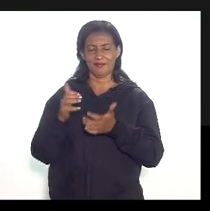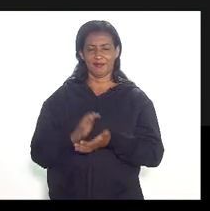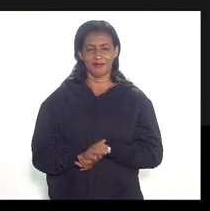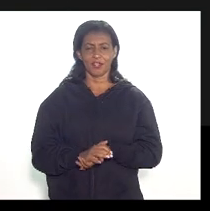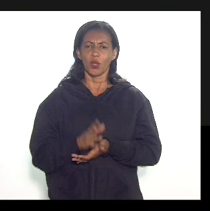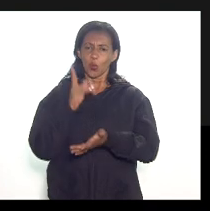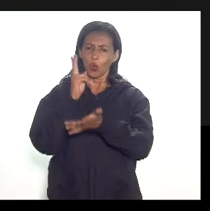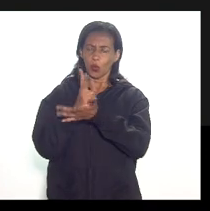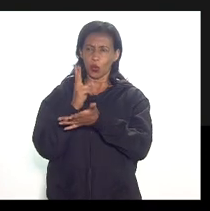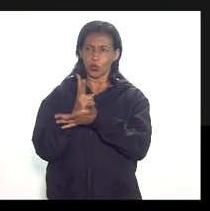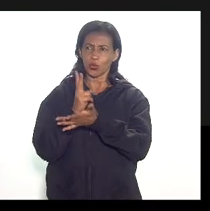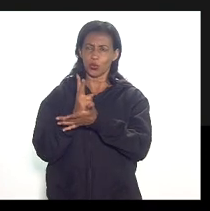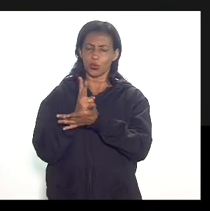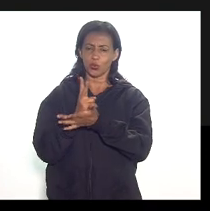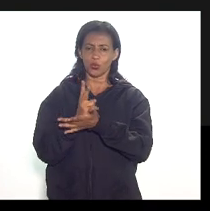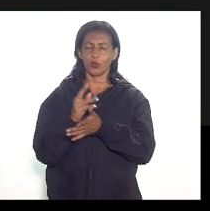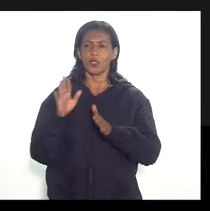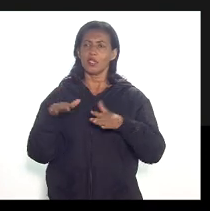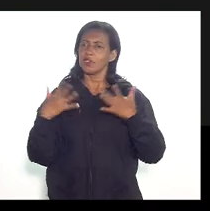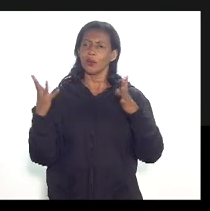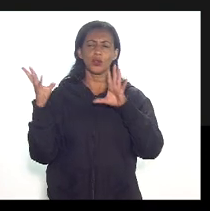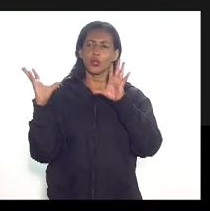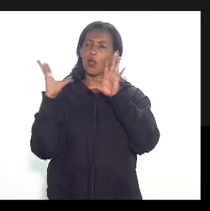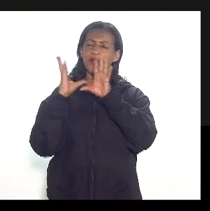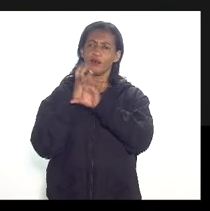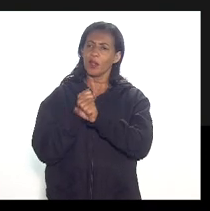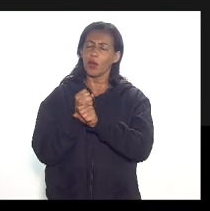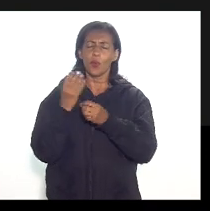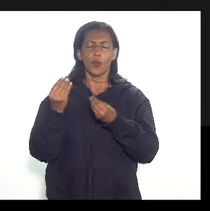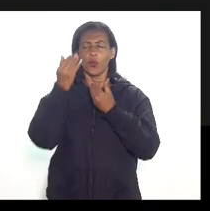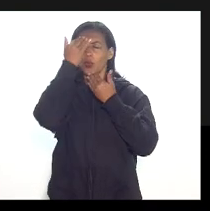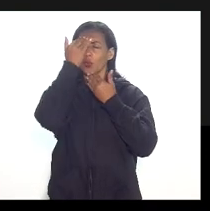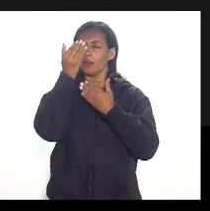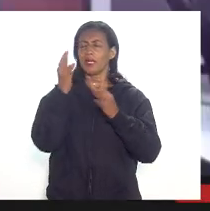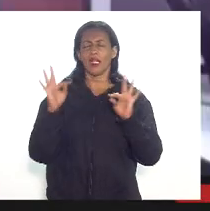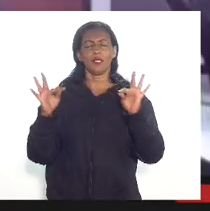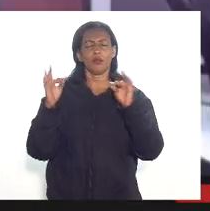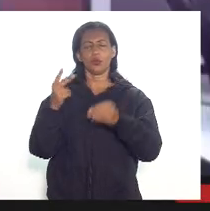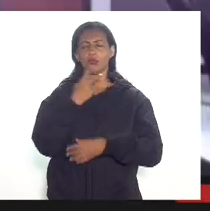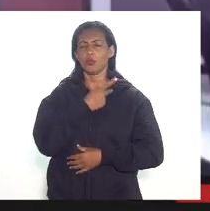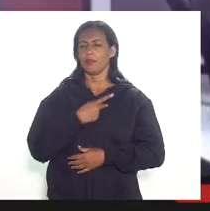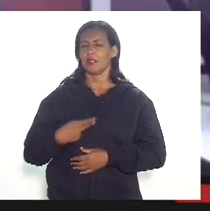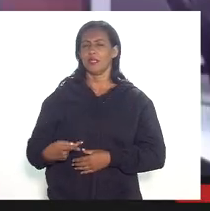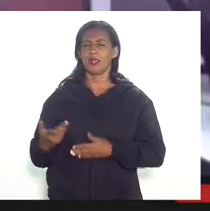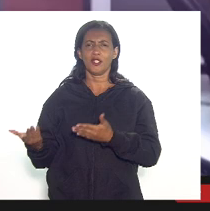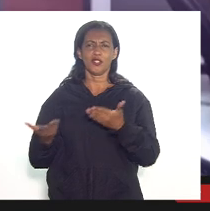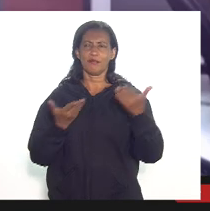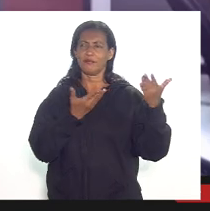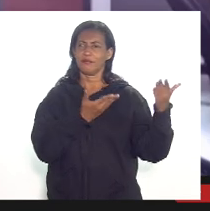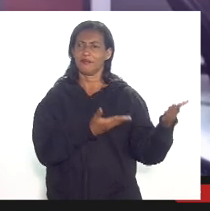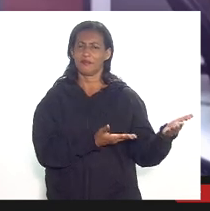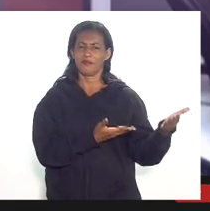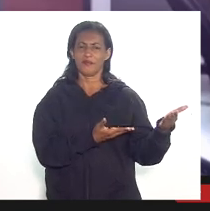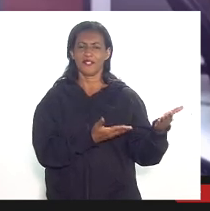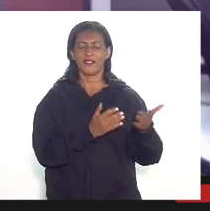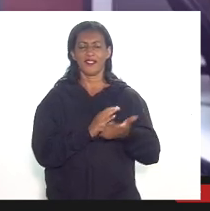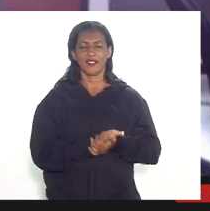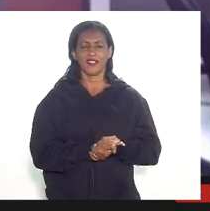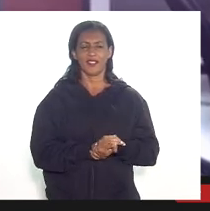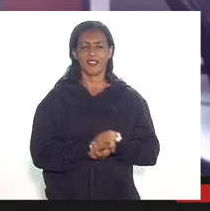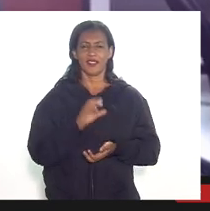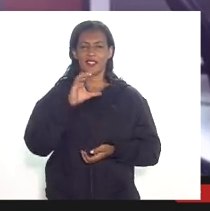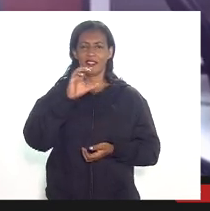continua então não, é isso, eu só finalizei muito obrigado por tudo, presidente, passo a palavra para o possível para o